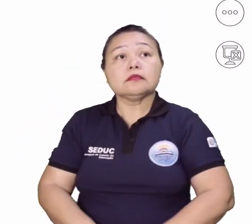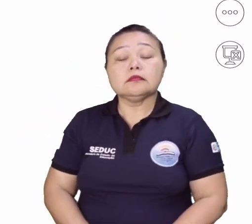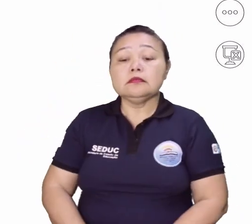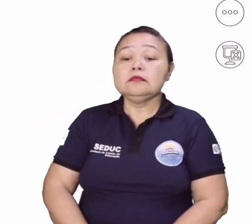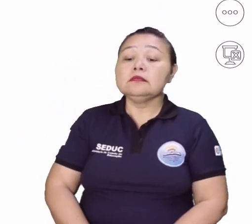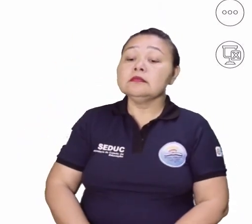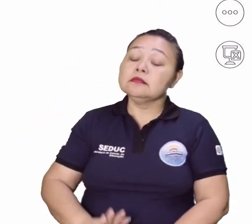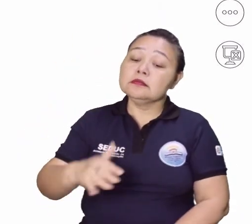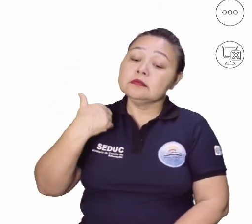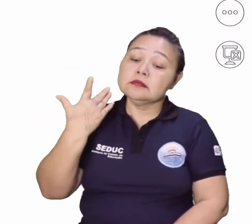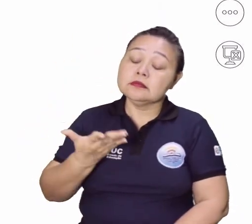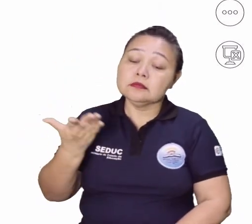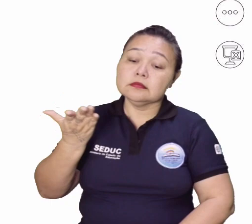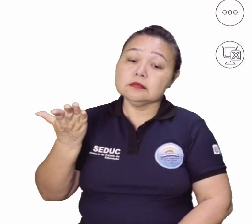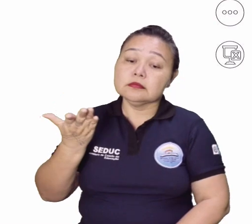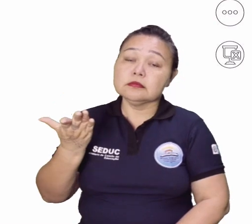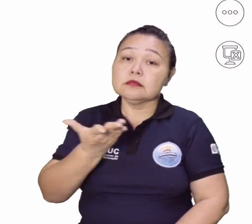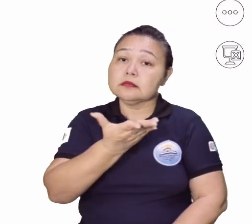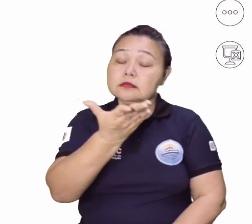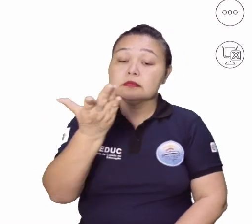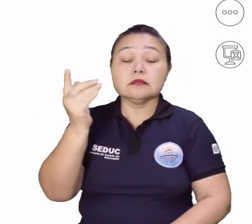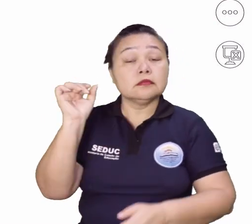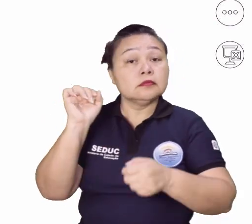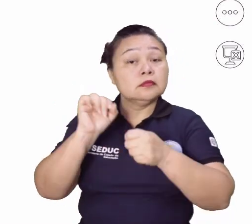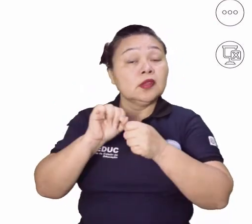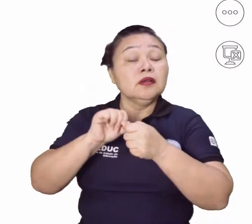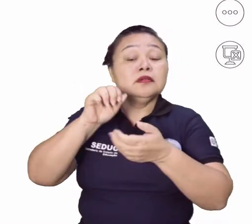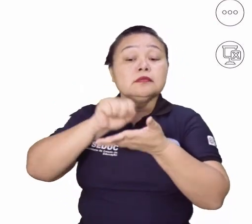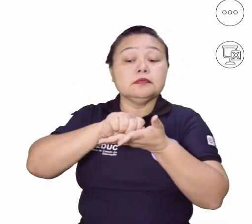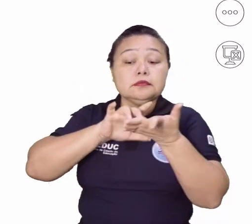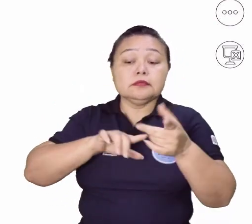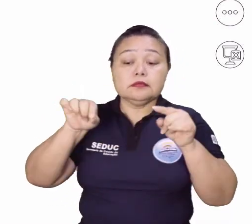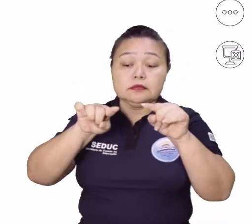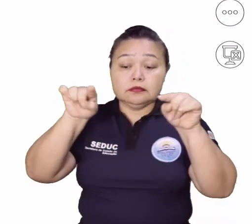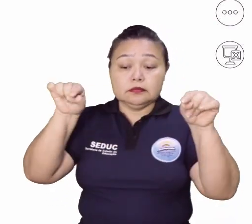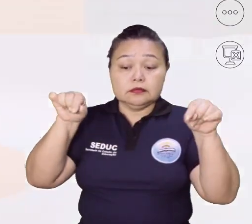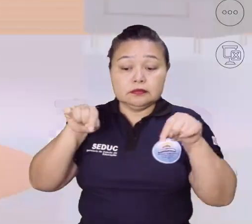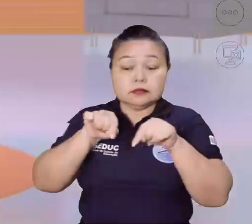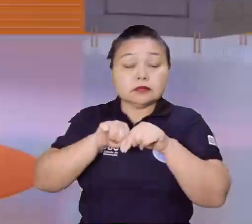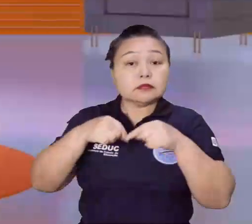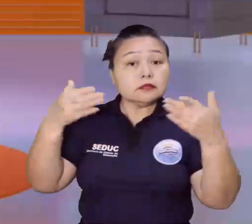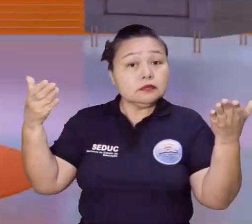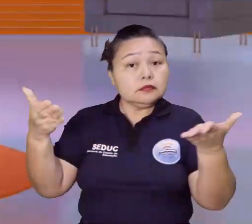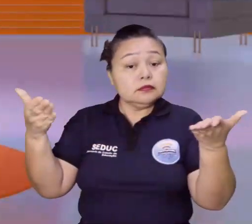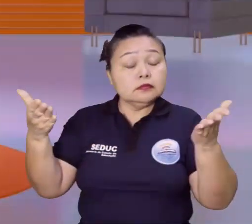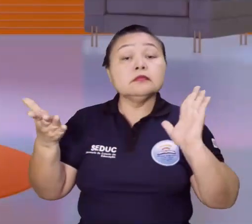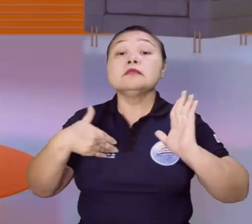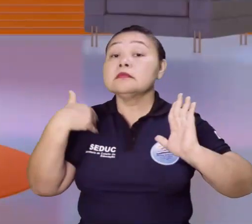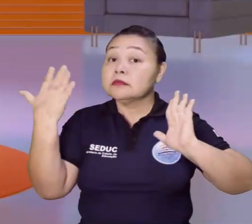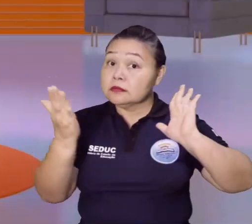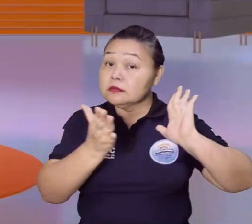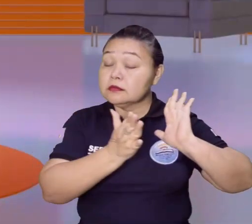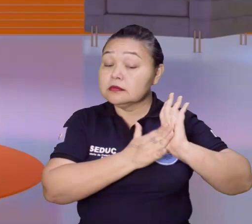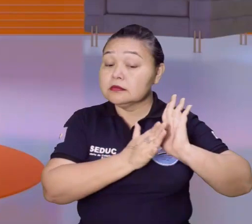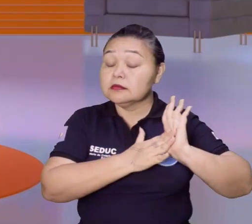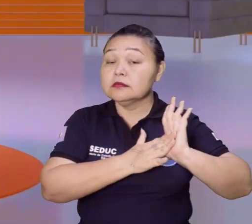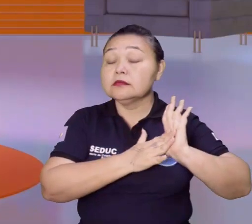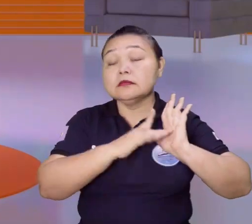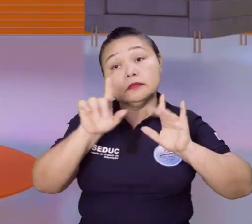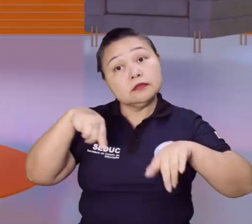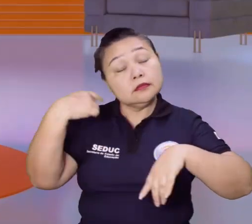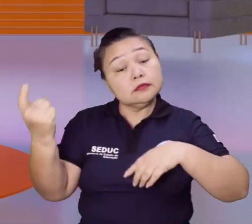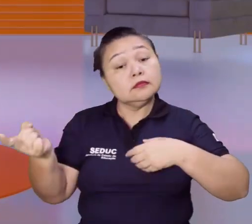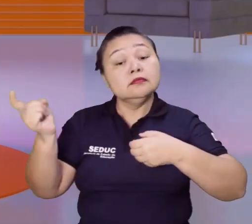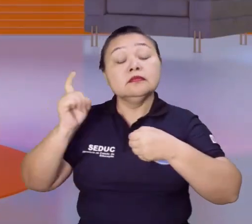E aí, pessoal, agora é a hora de vocês fazerem a atividade de hoje, né? Que nós propomos. E já